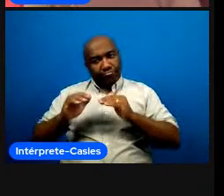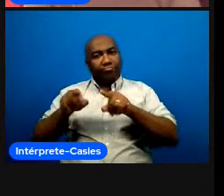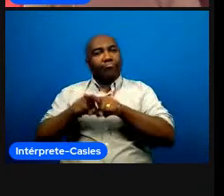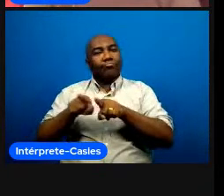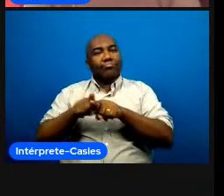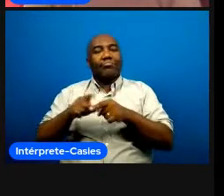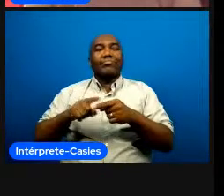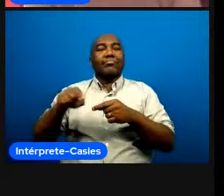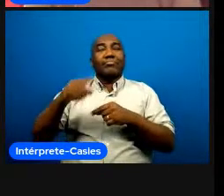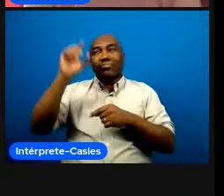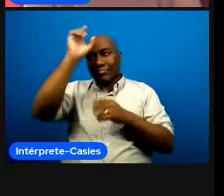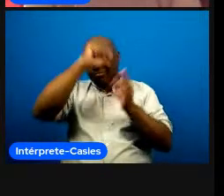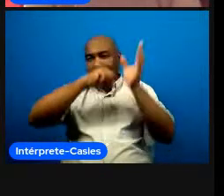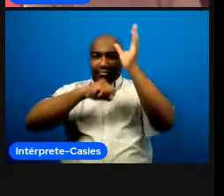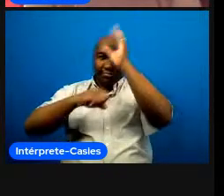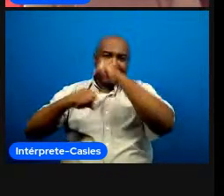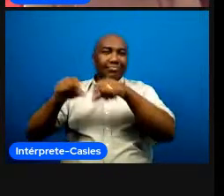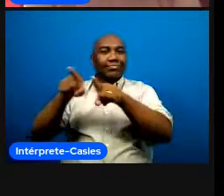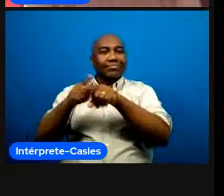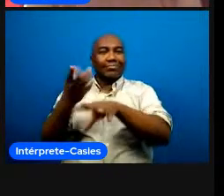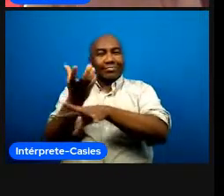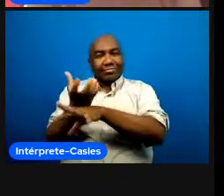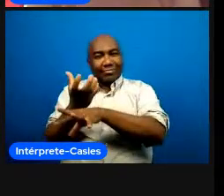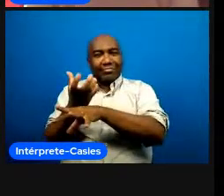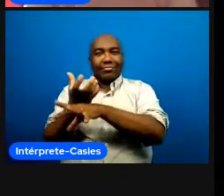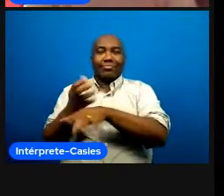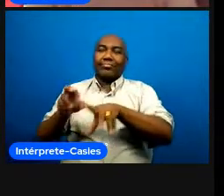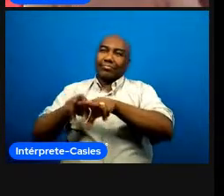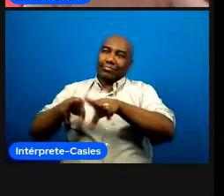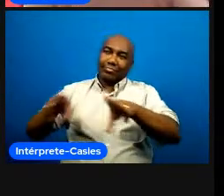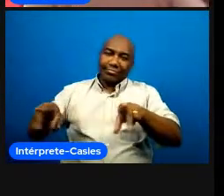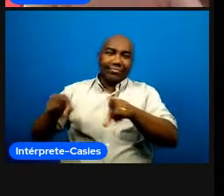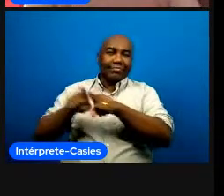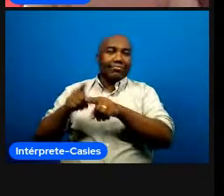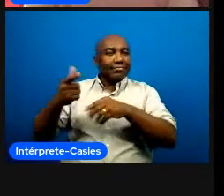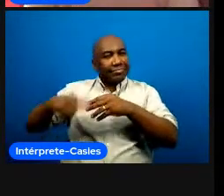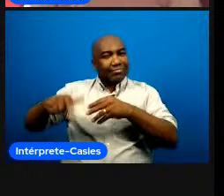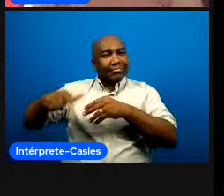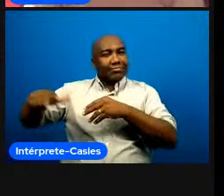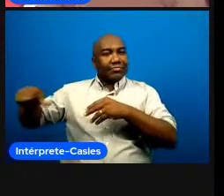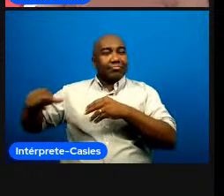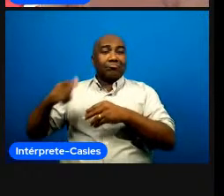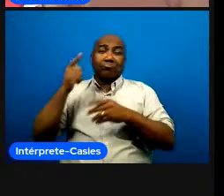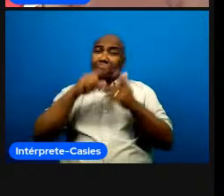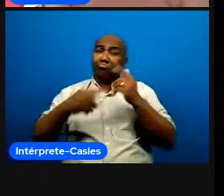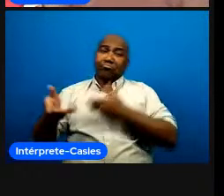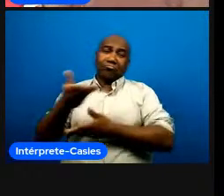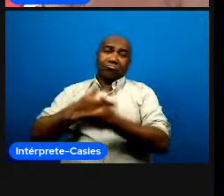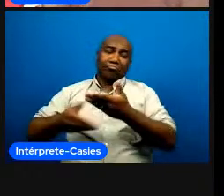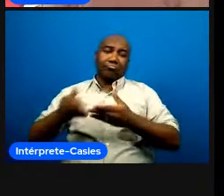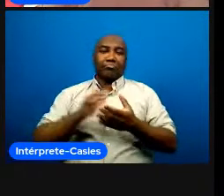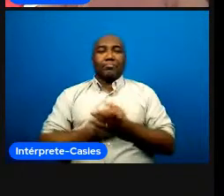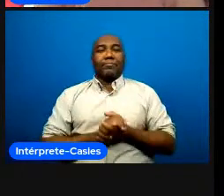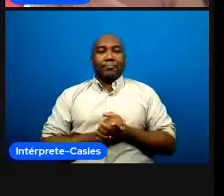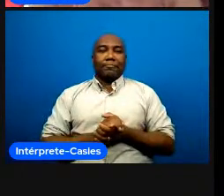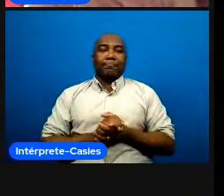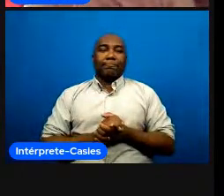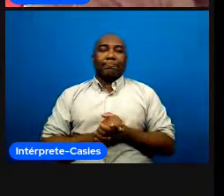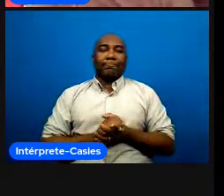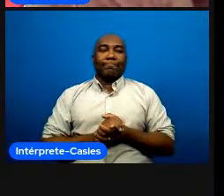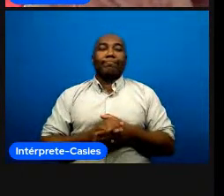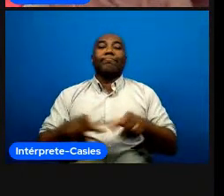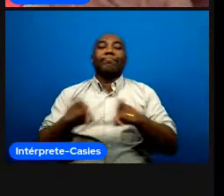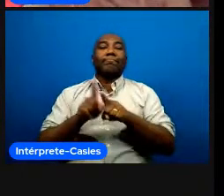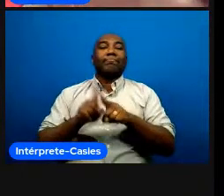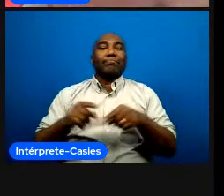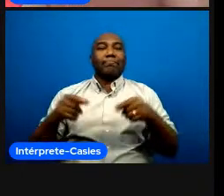tendo a partir dessa disciplina e das outras que você vai também né transferindo e para fechar né eu contei